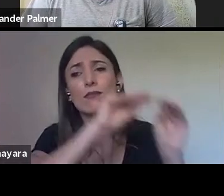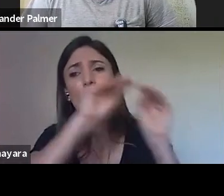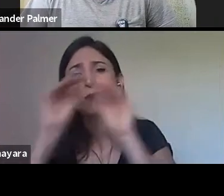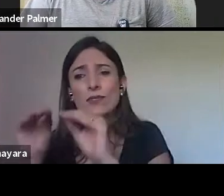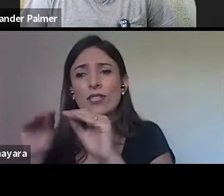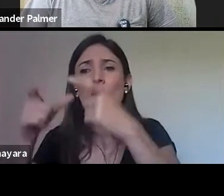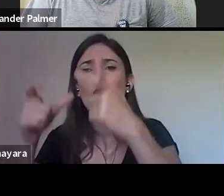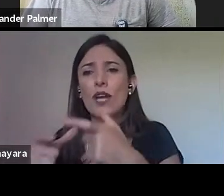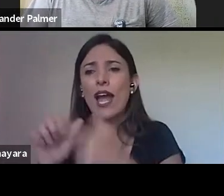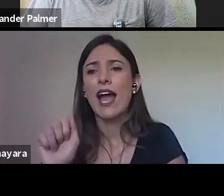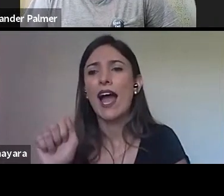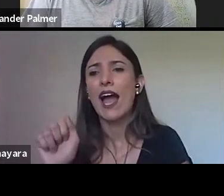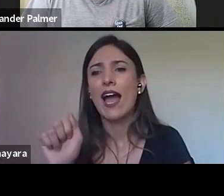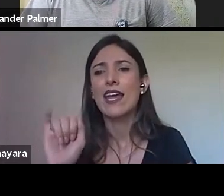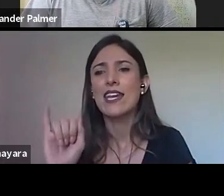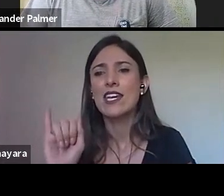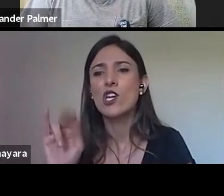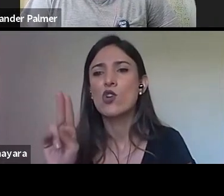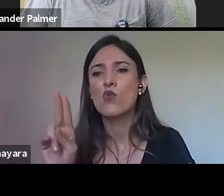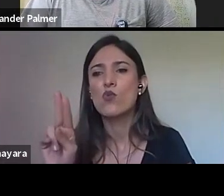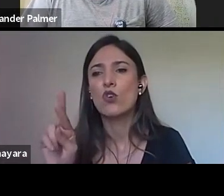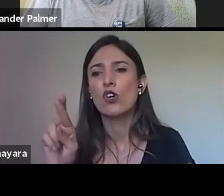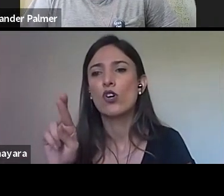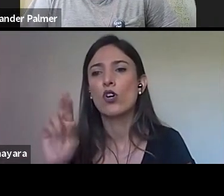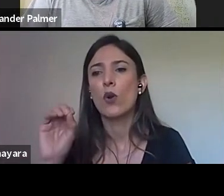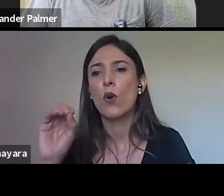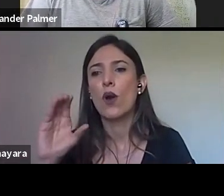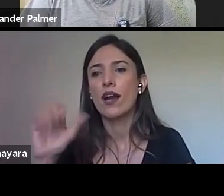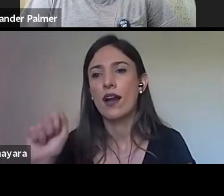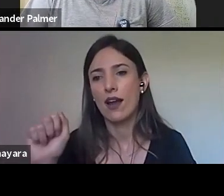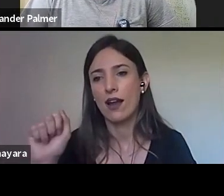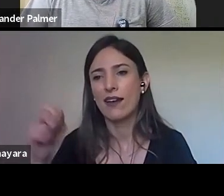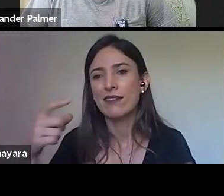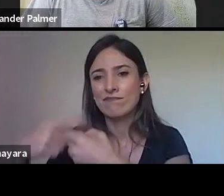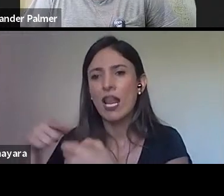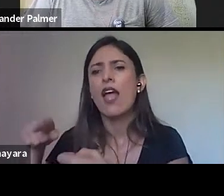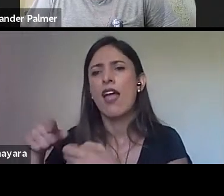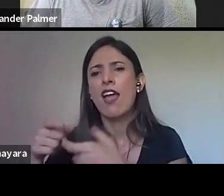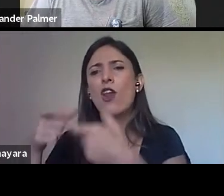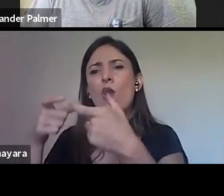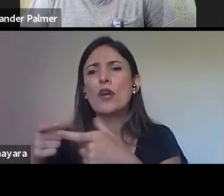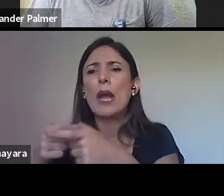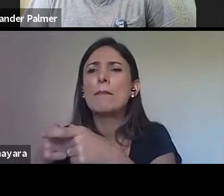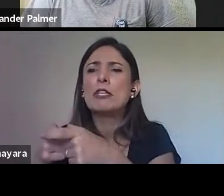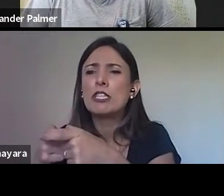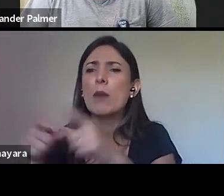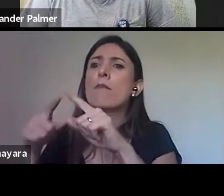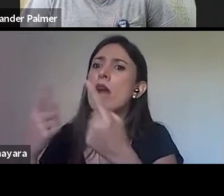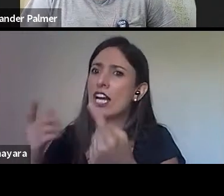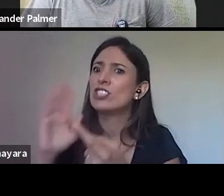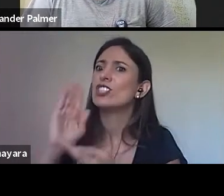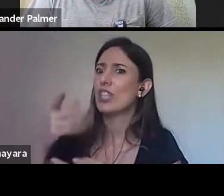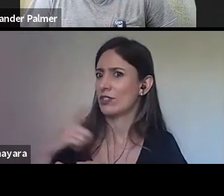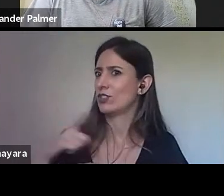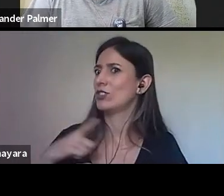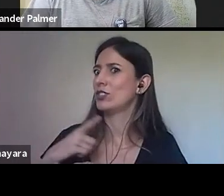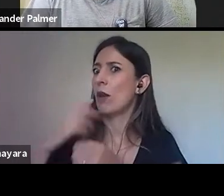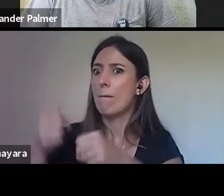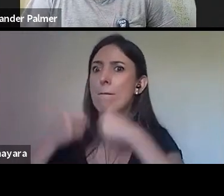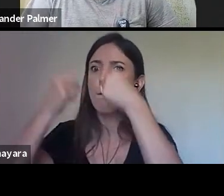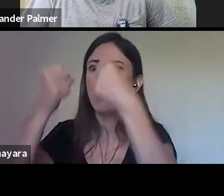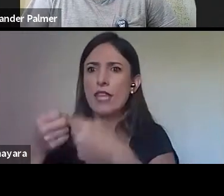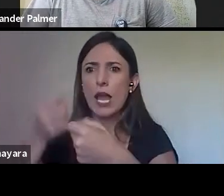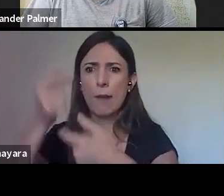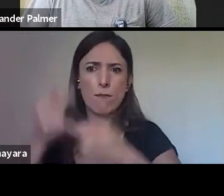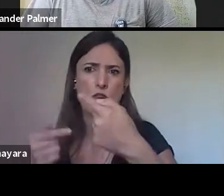que ainda é muito pequenininha, mas tinha muito poder político e econômico nesse momento. Então, por isso, lá tinha uma